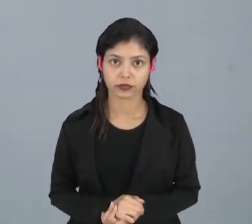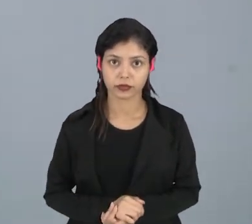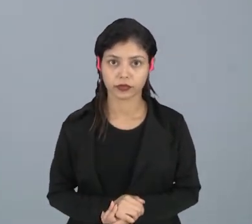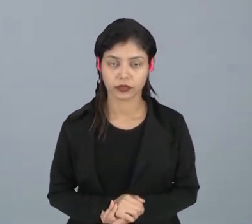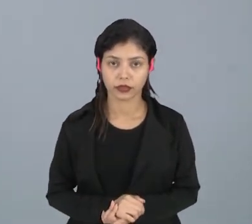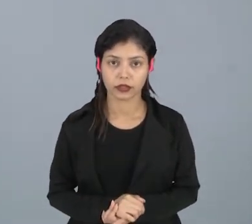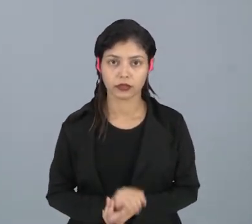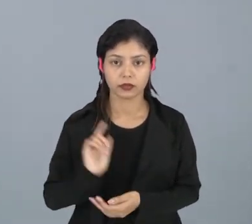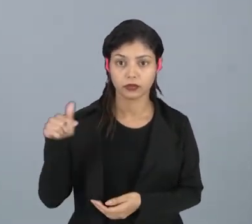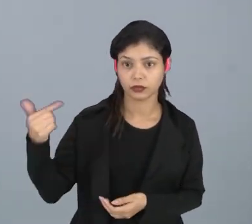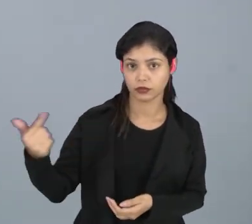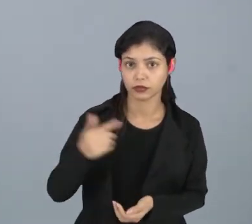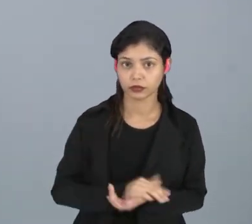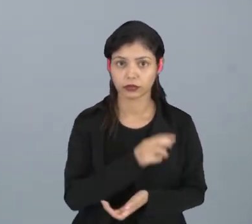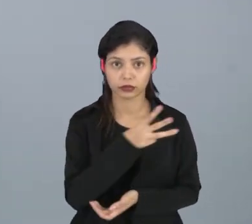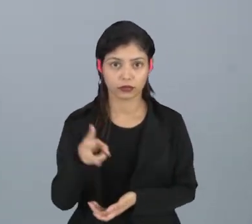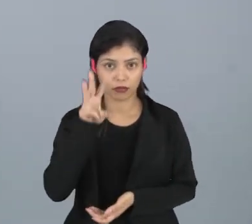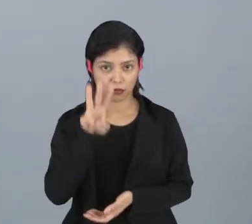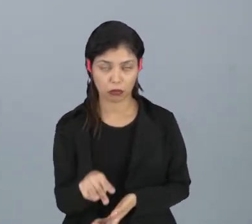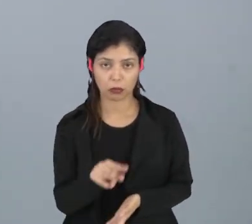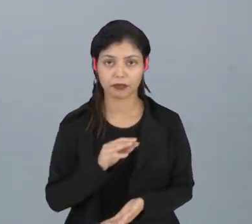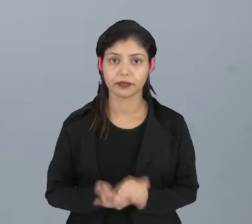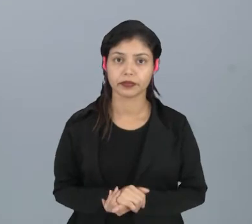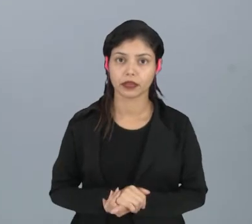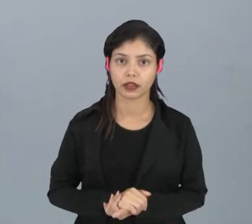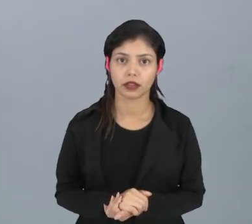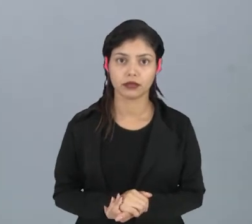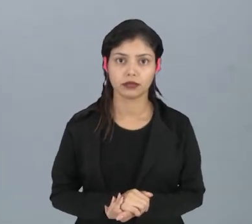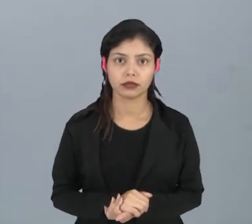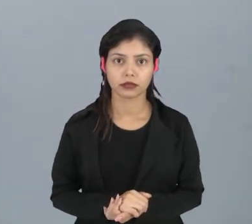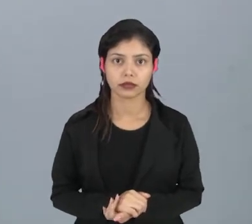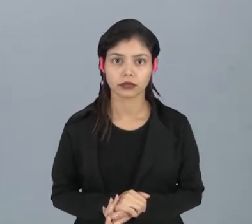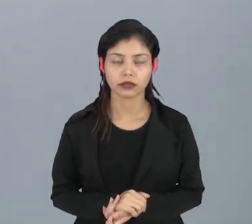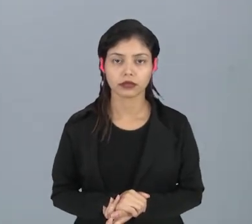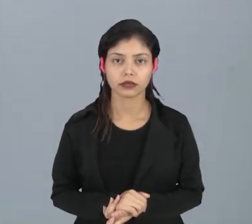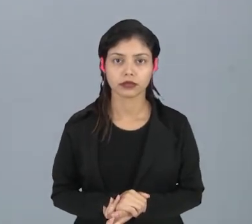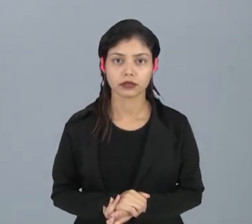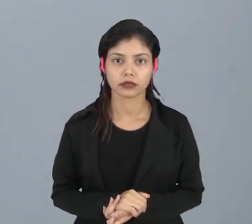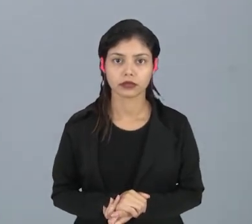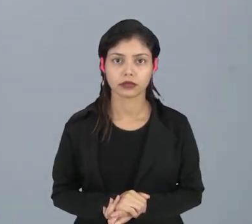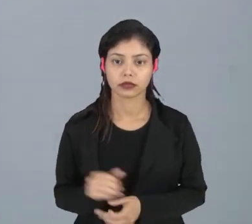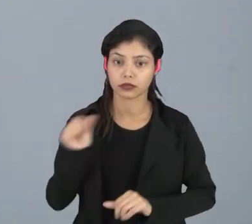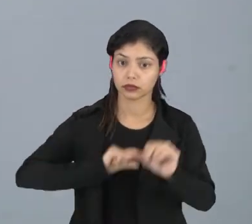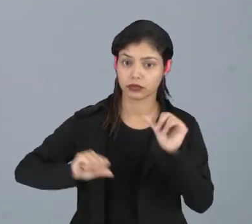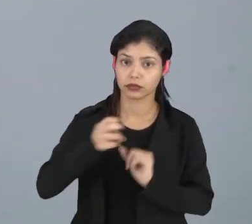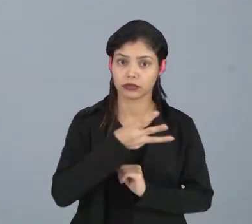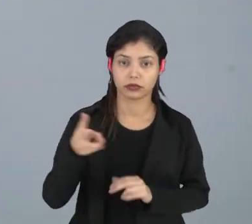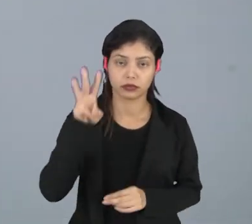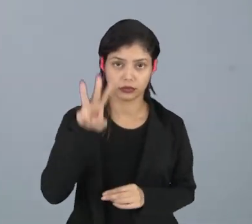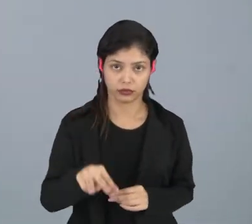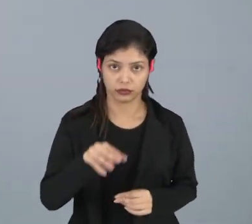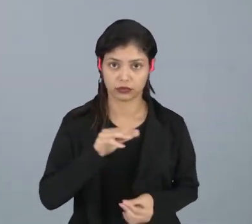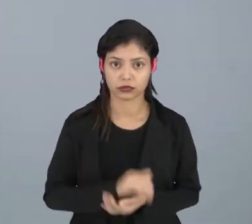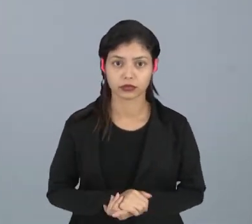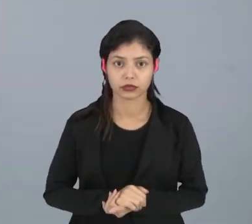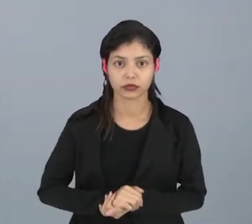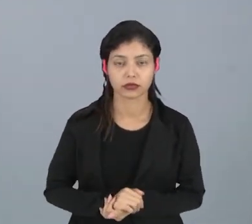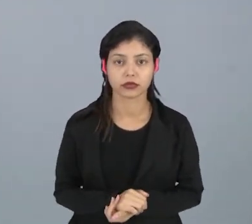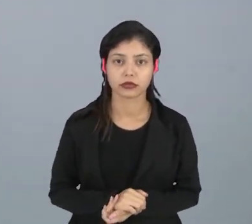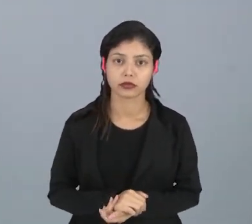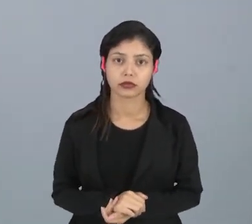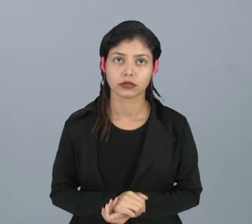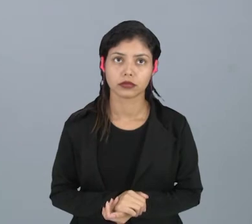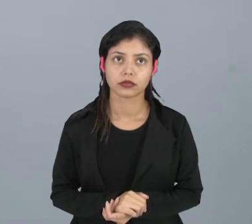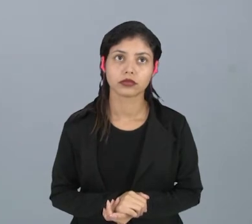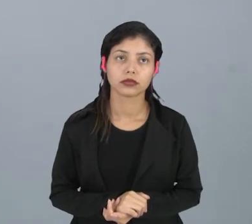matriz. Então as matrizes inversas aqui, ela não ocorre. Tudo